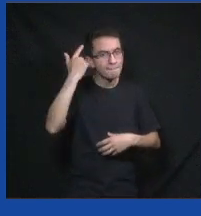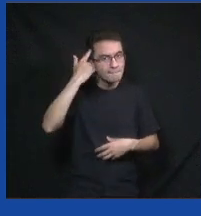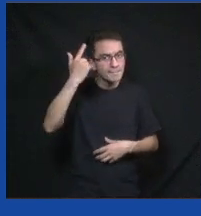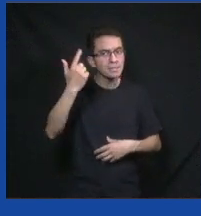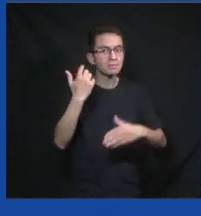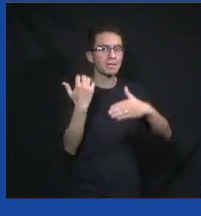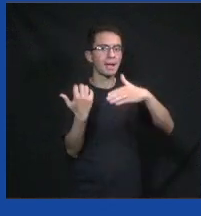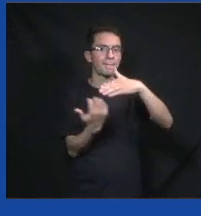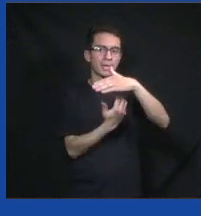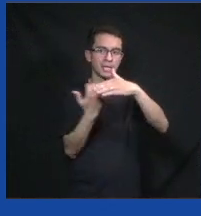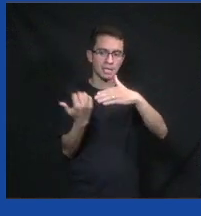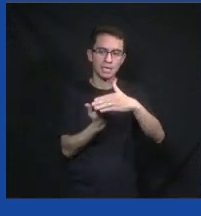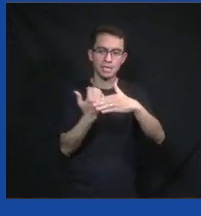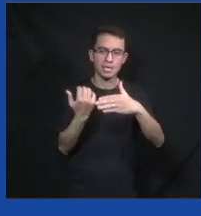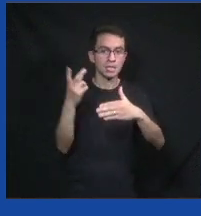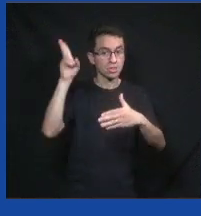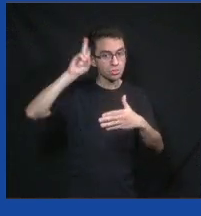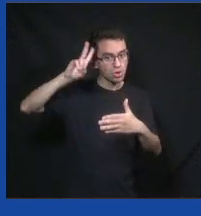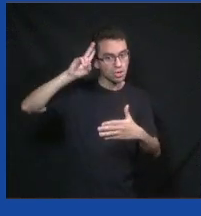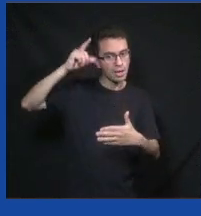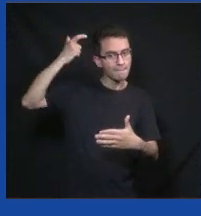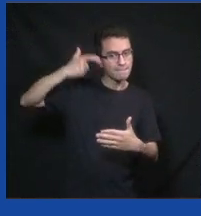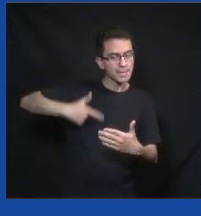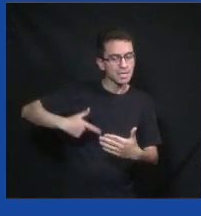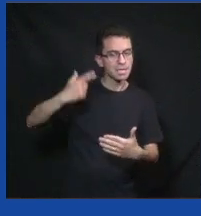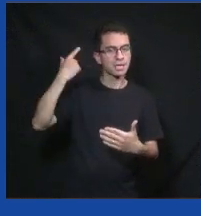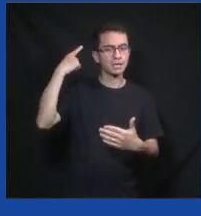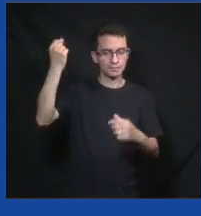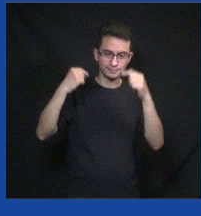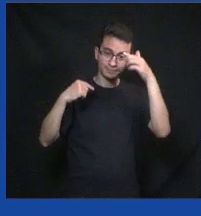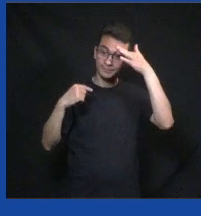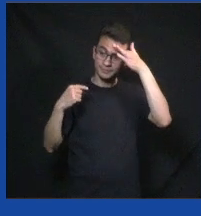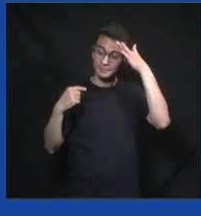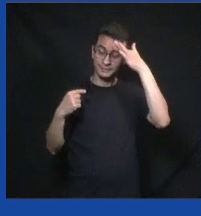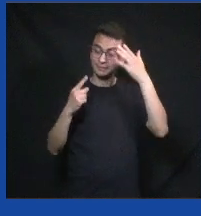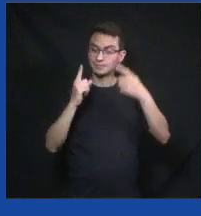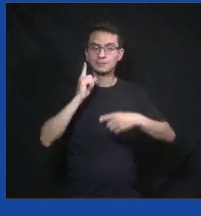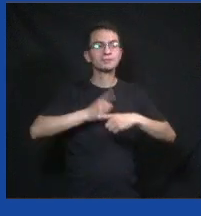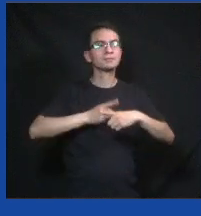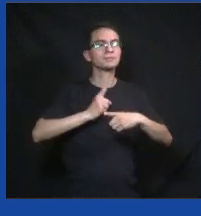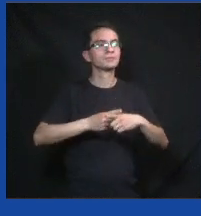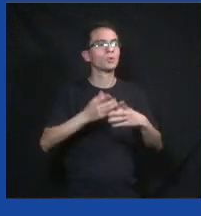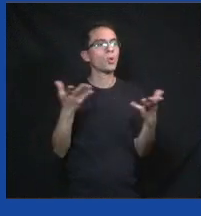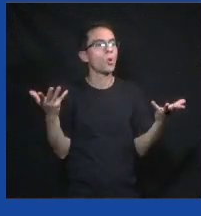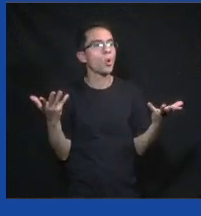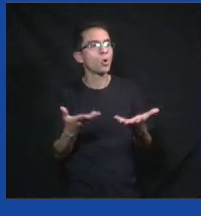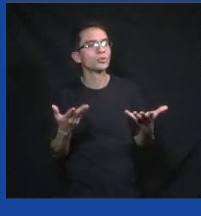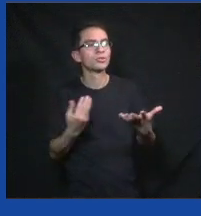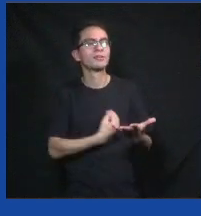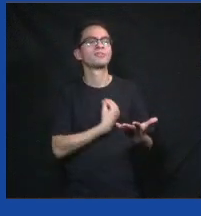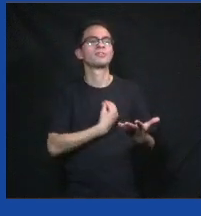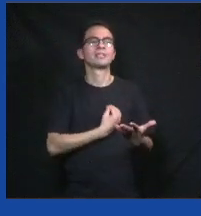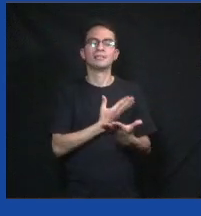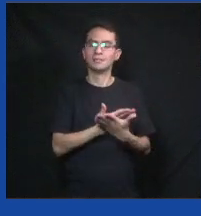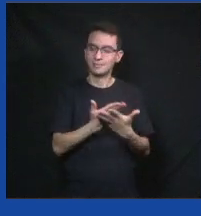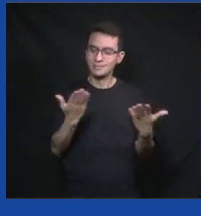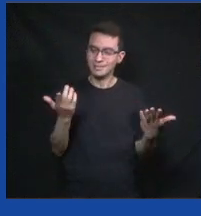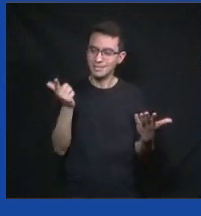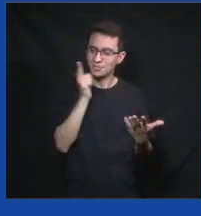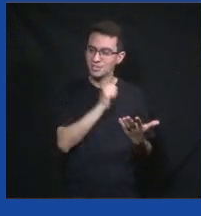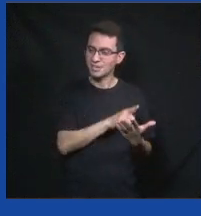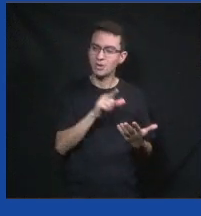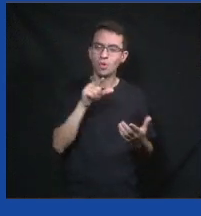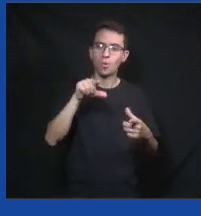história um pouco por aí, que tem um pouco a ver com... Eu acho que tem a ver com o momento que a gente está hoje, que é vivendo a democracia no momento onde